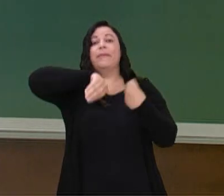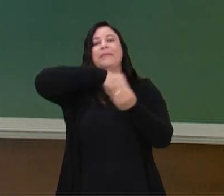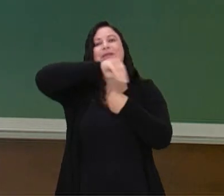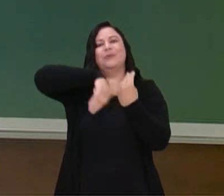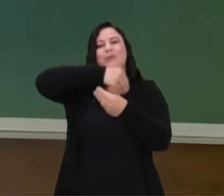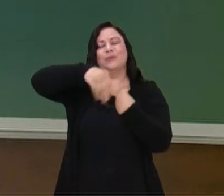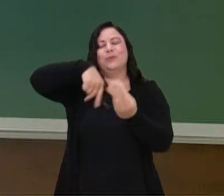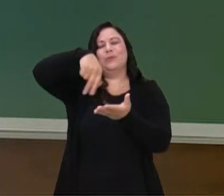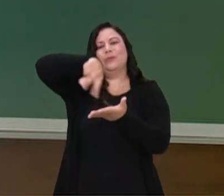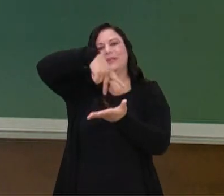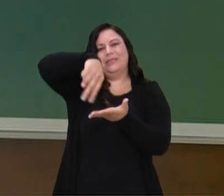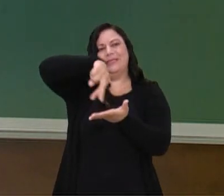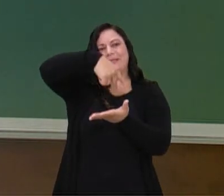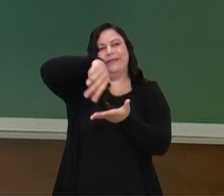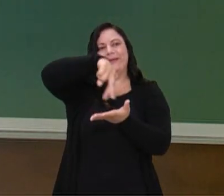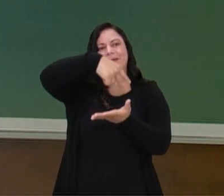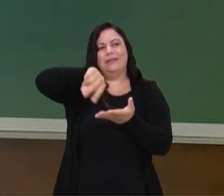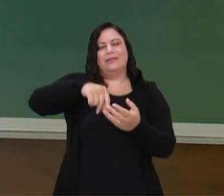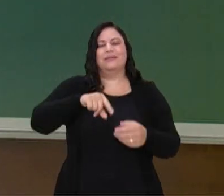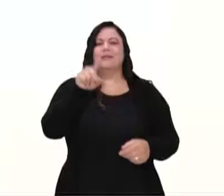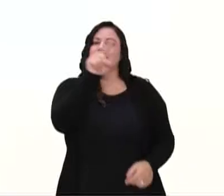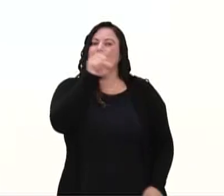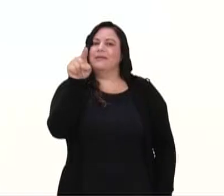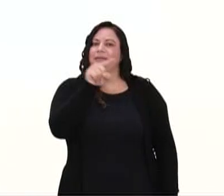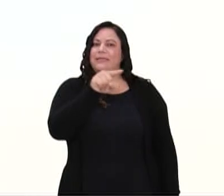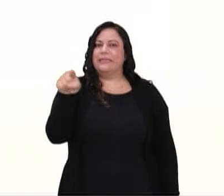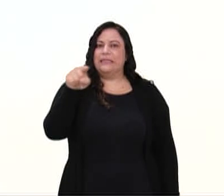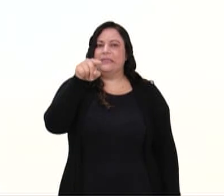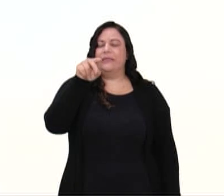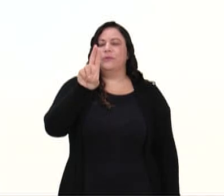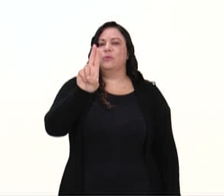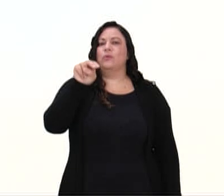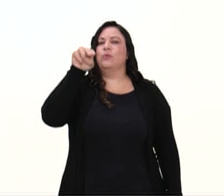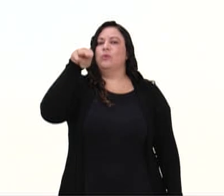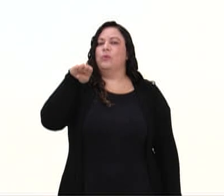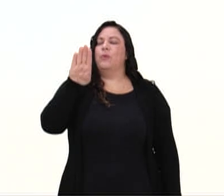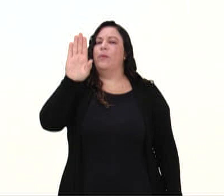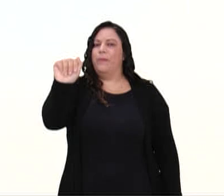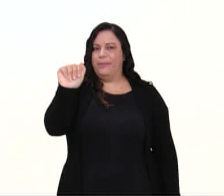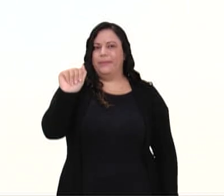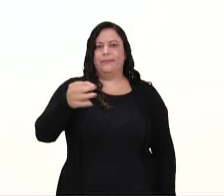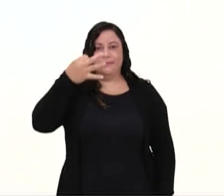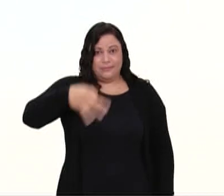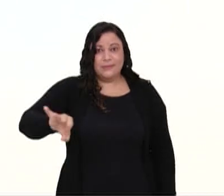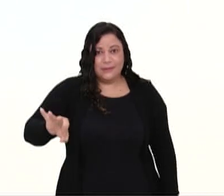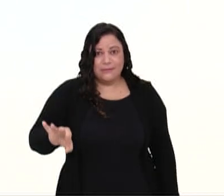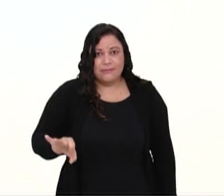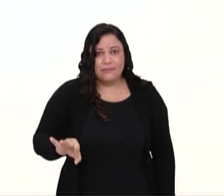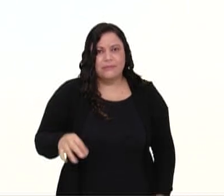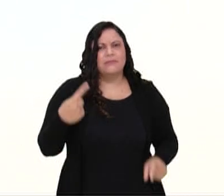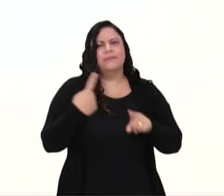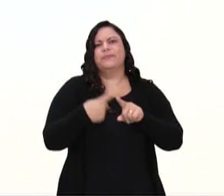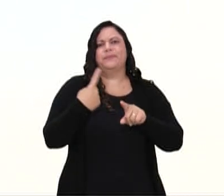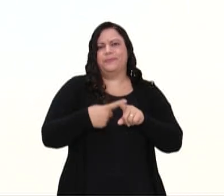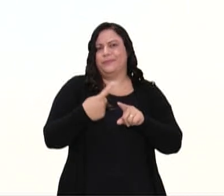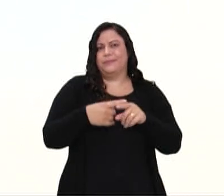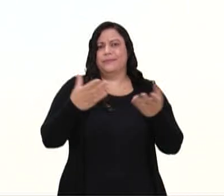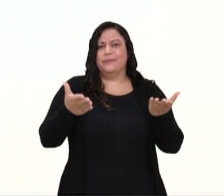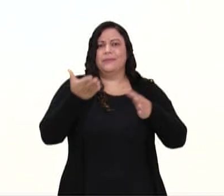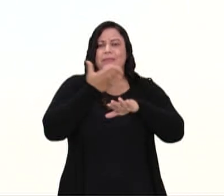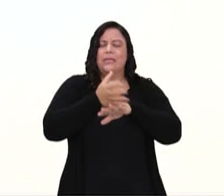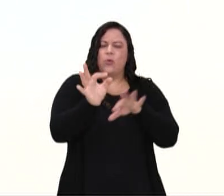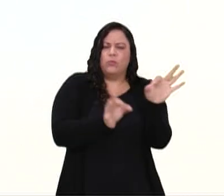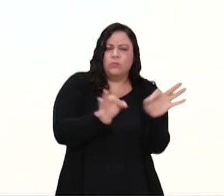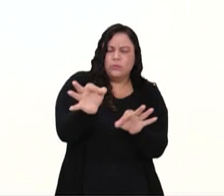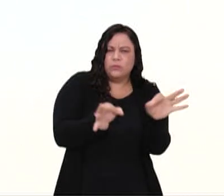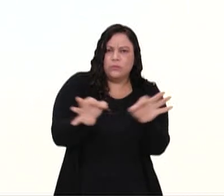dança e fitness, que é a letra Z, que é o zumba. Tá certo? Porque o zumba, porque é um programa